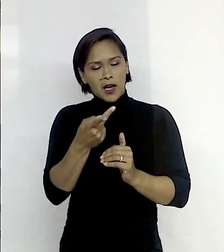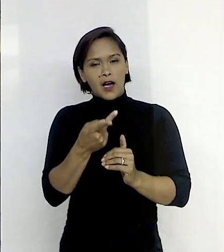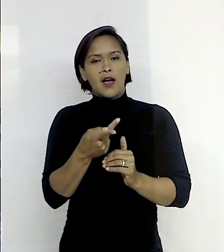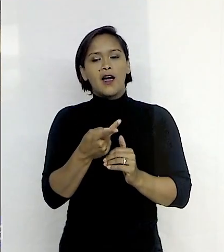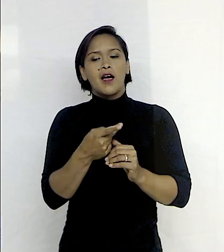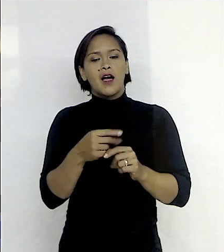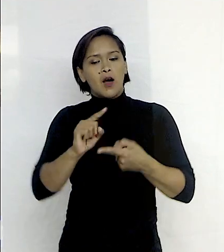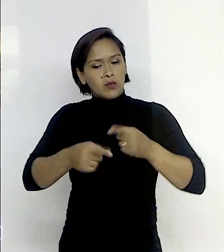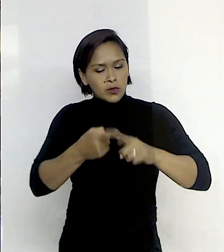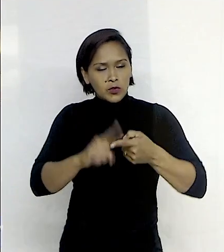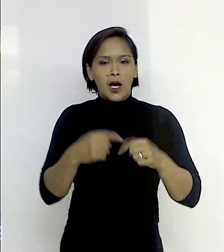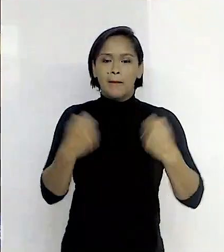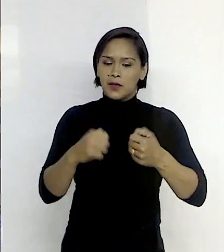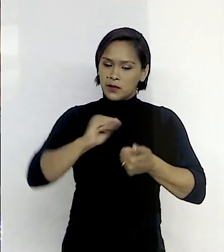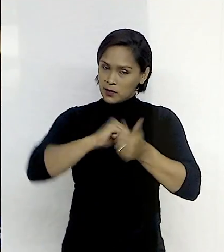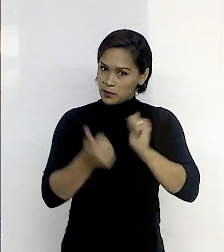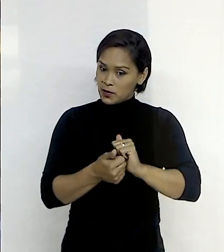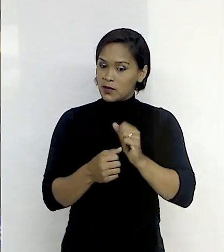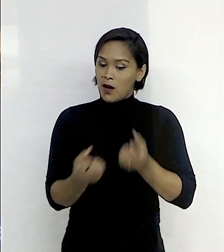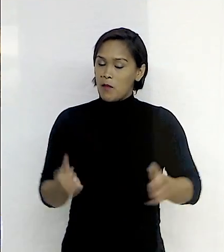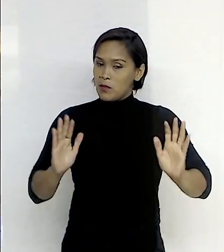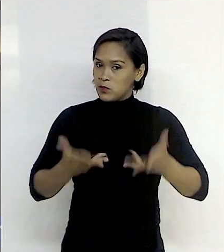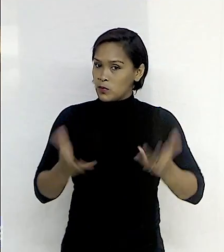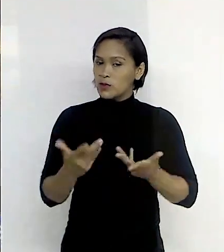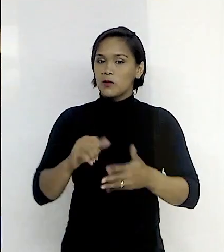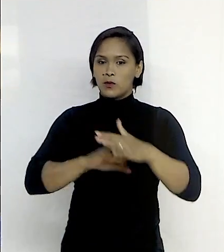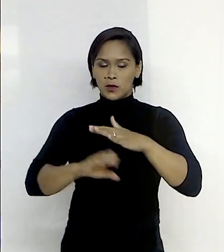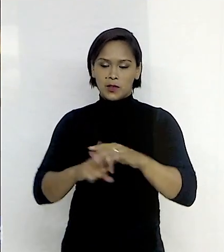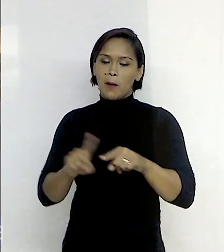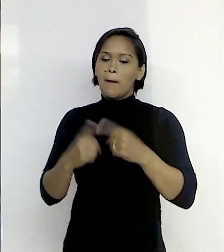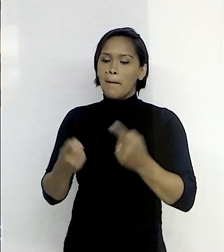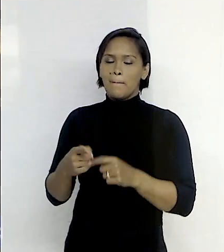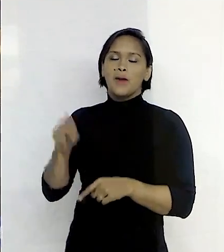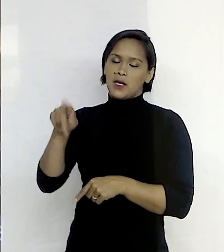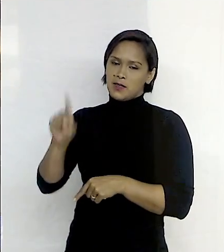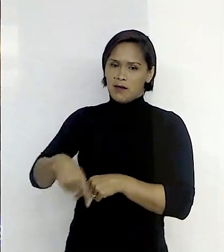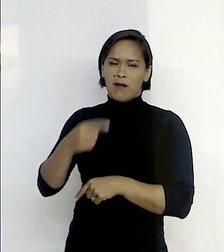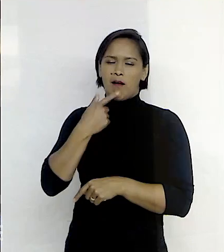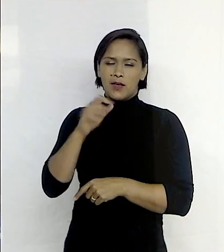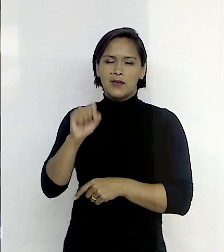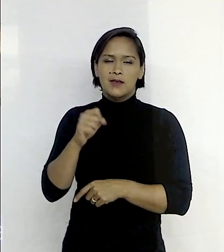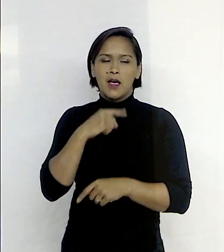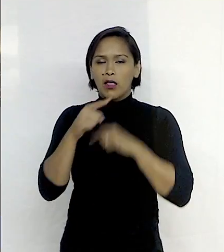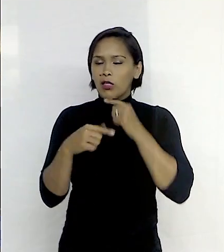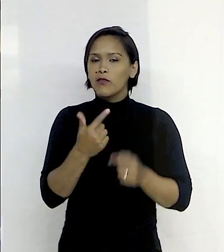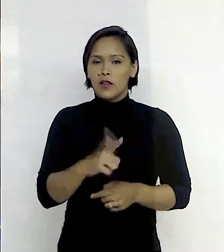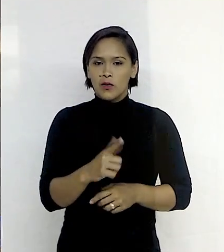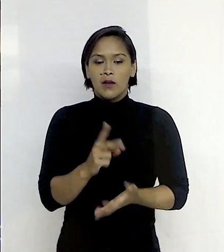ferramentas têm que ser adaptadas para a promoção comercial. A Apex, sem dúvida alguma, e se